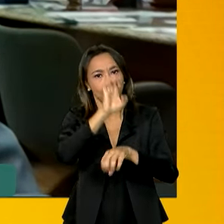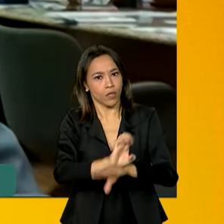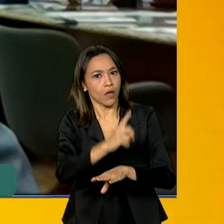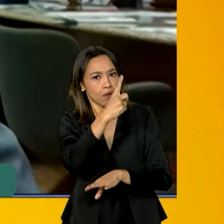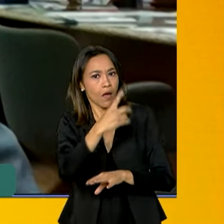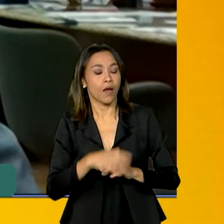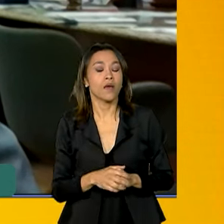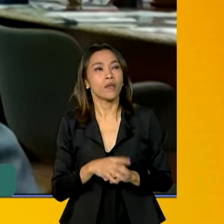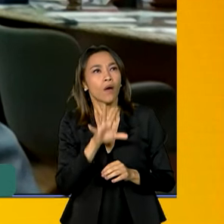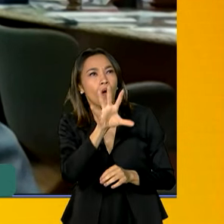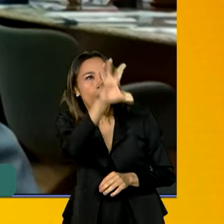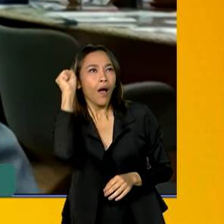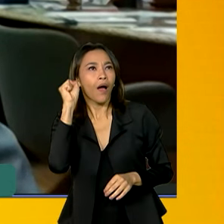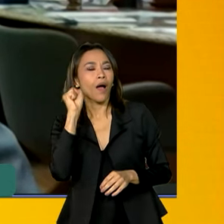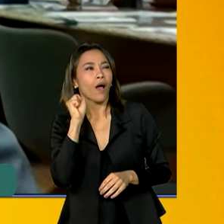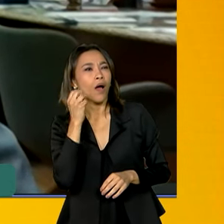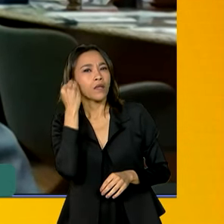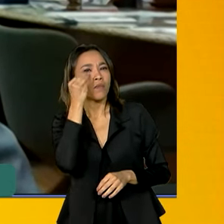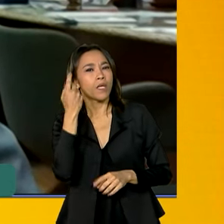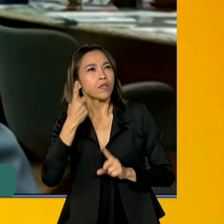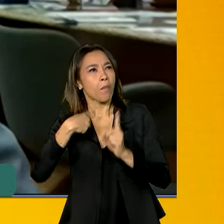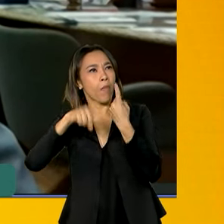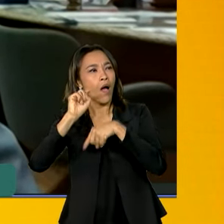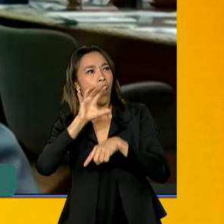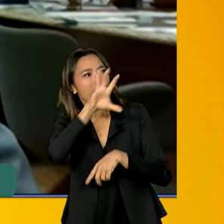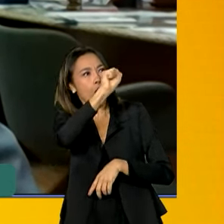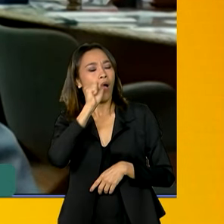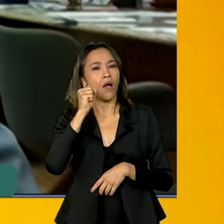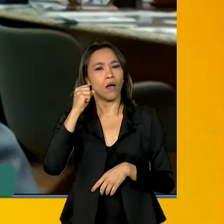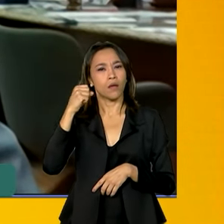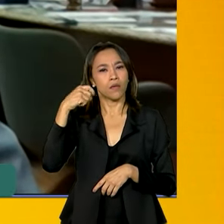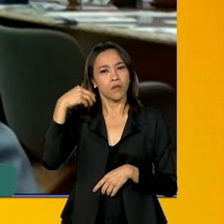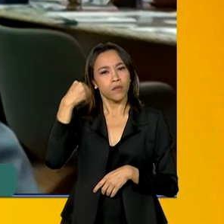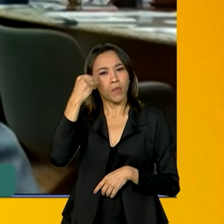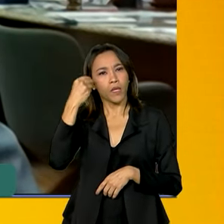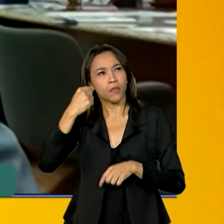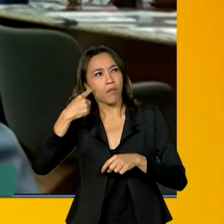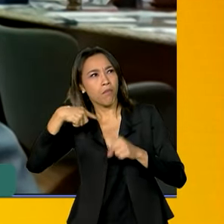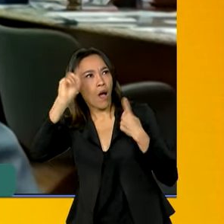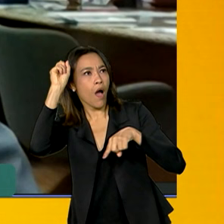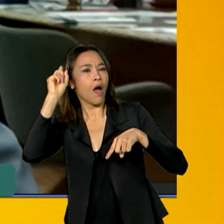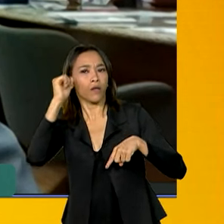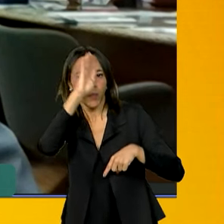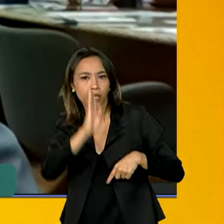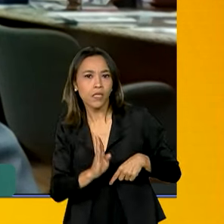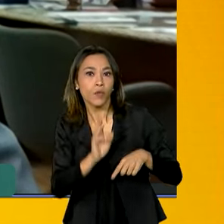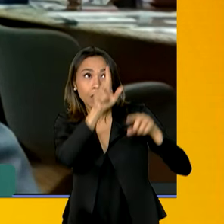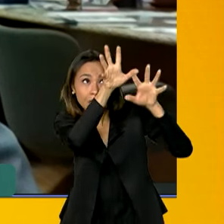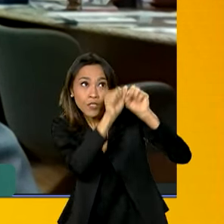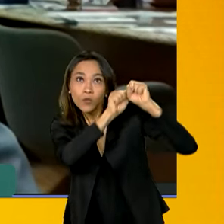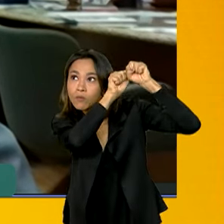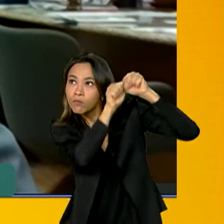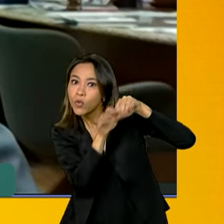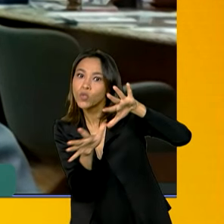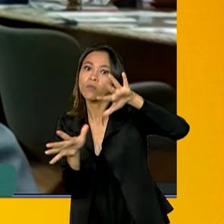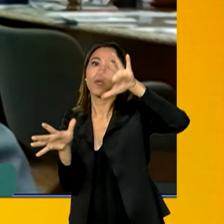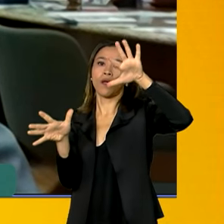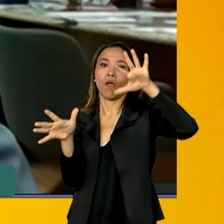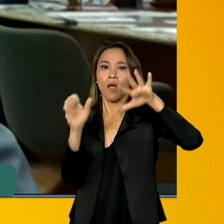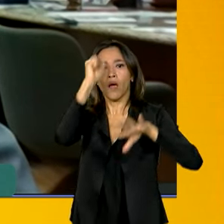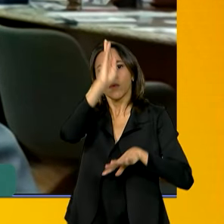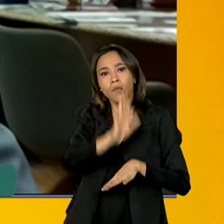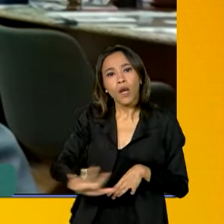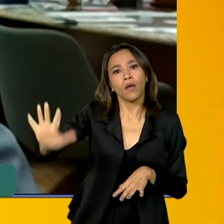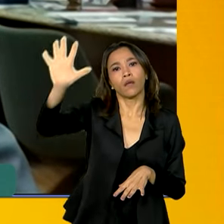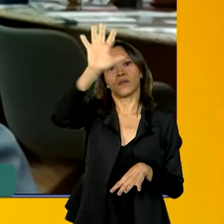experiências muito bem-sucedidas no Brasil e multiplicá-las, replicá